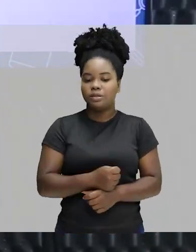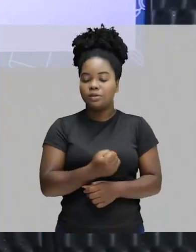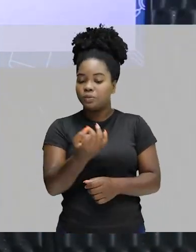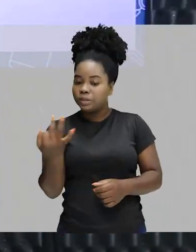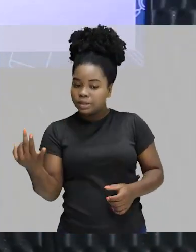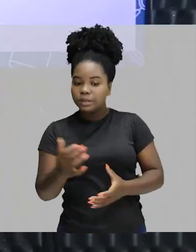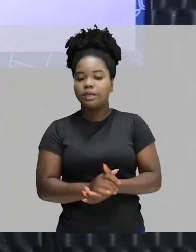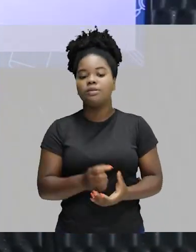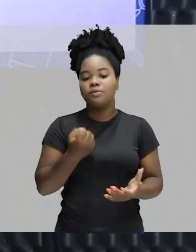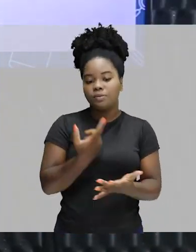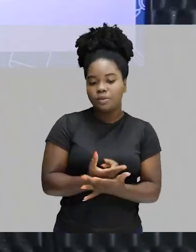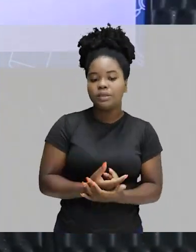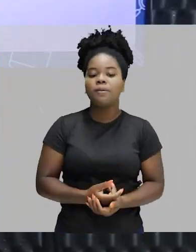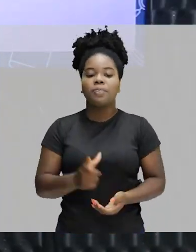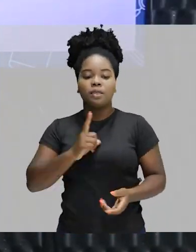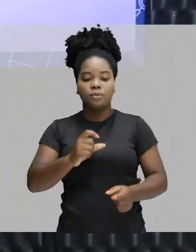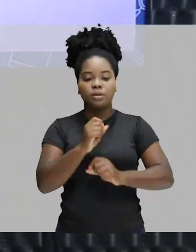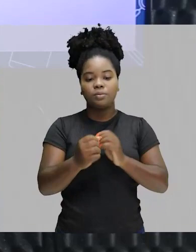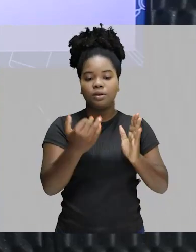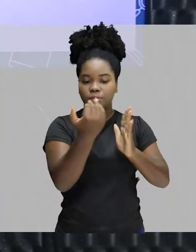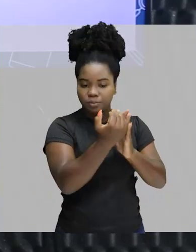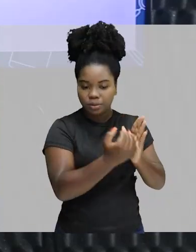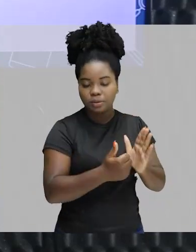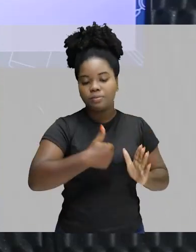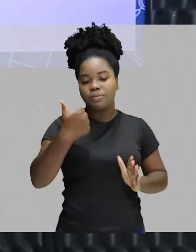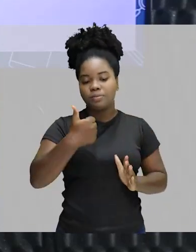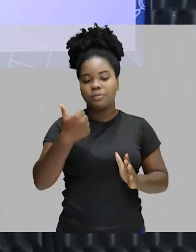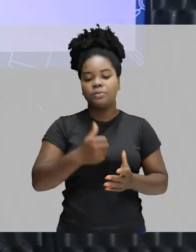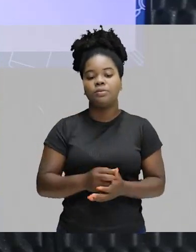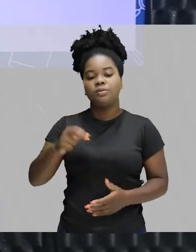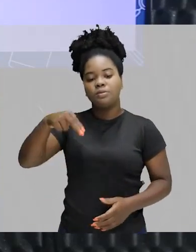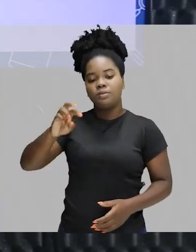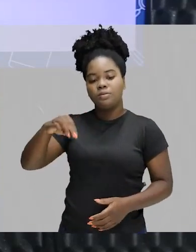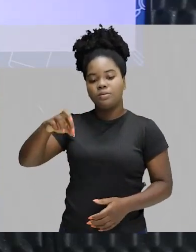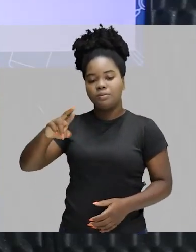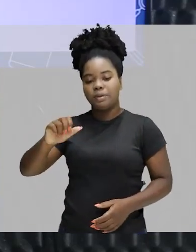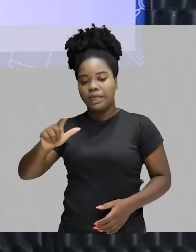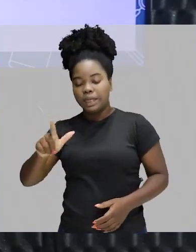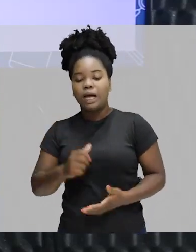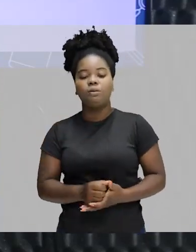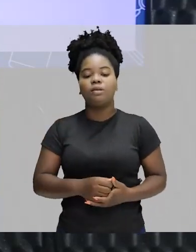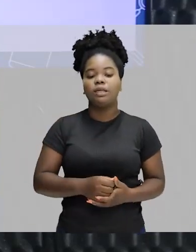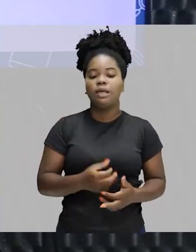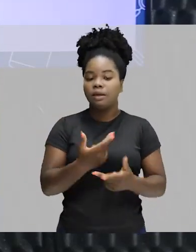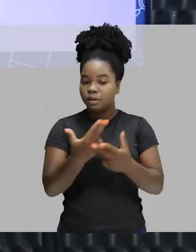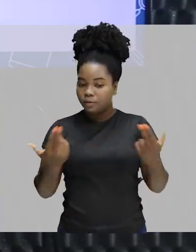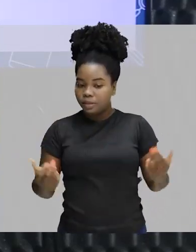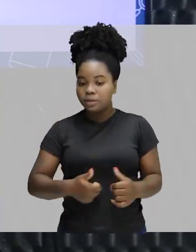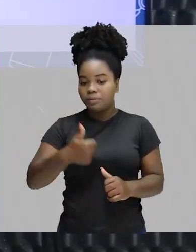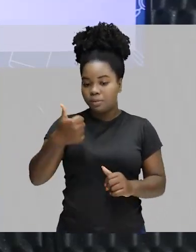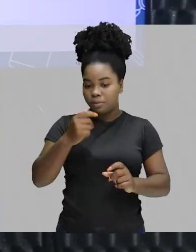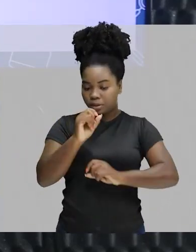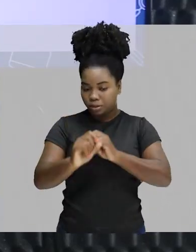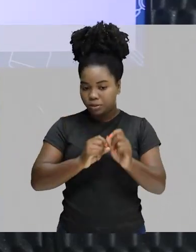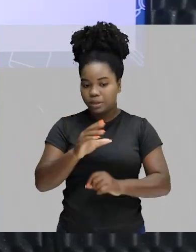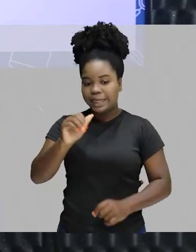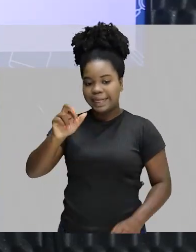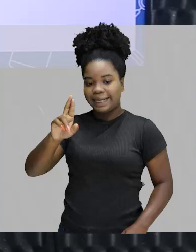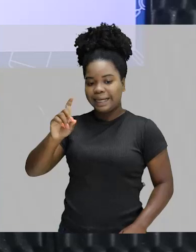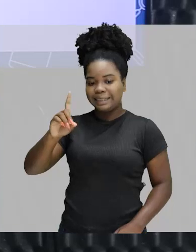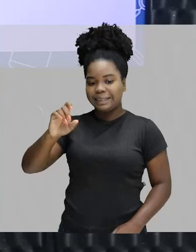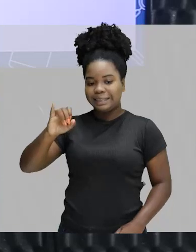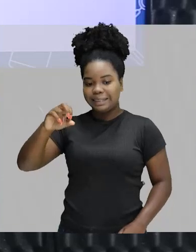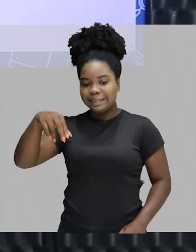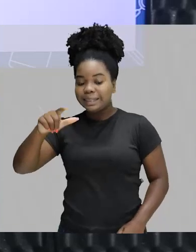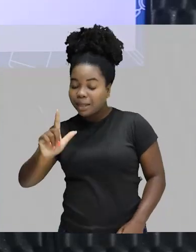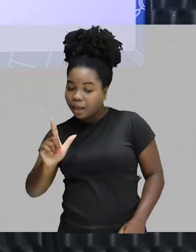classificação dos numerais. Os numerais é uma classe de palavras variáveis. Então, a primeira classificação dele, os numerais